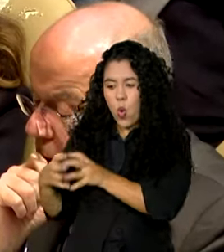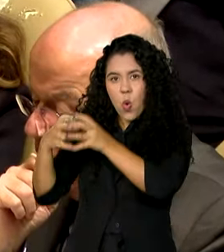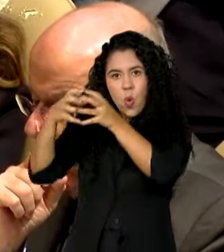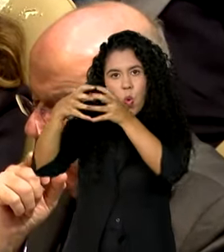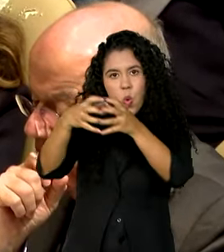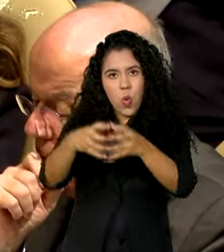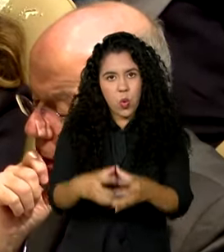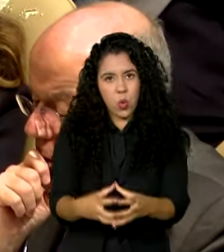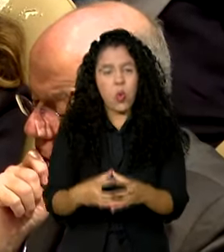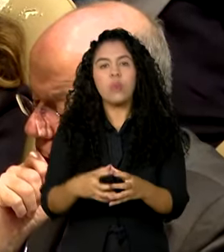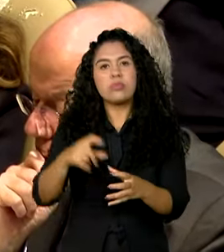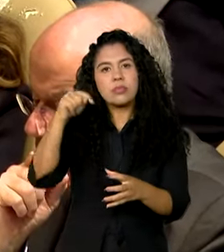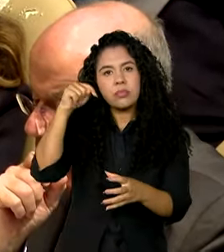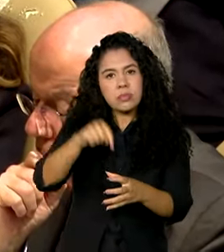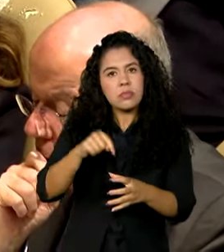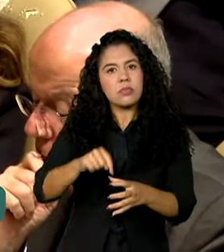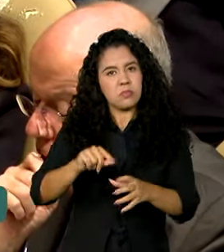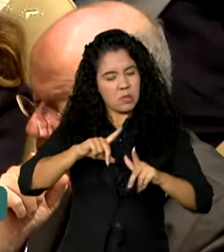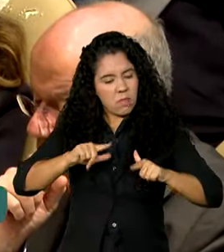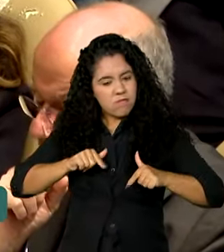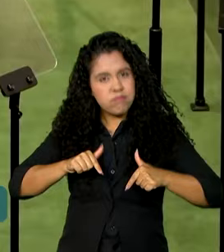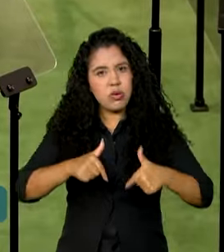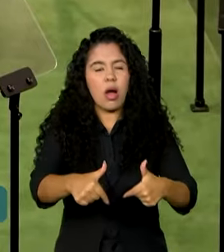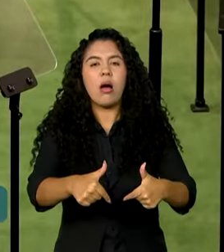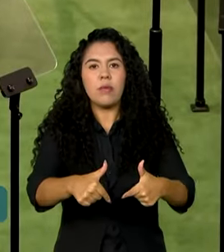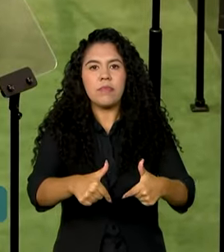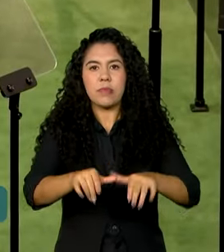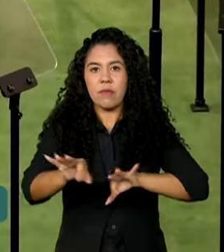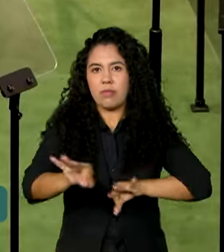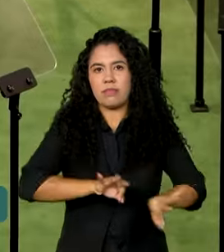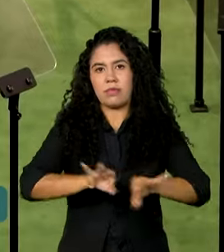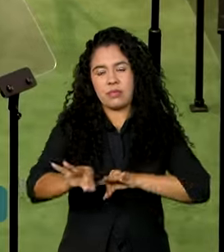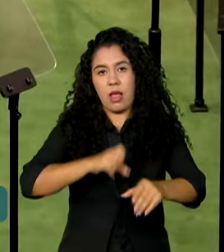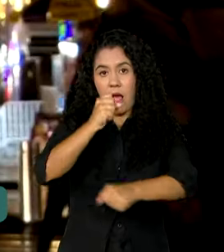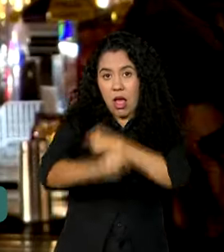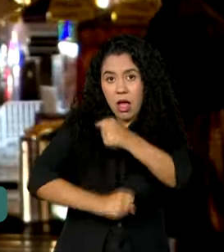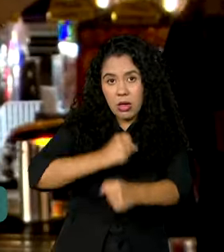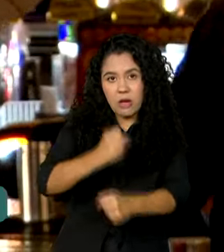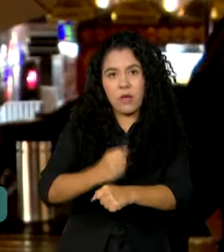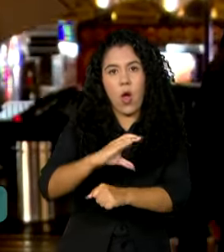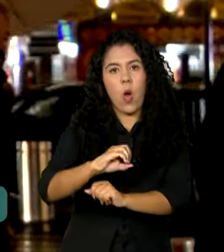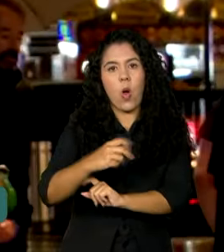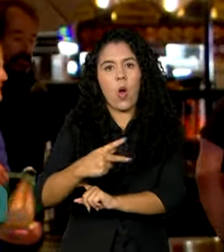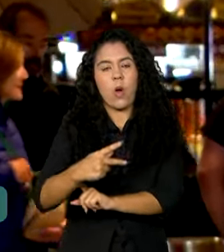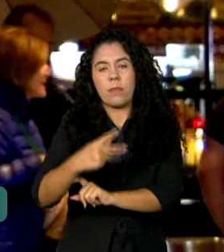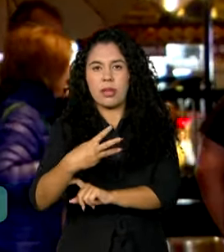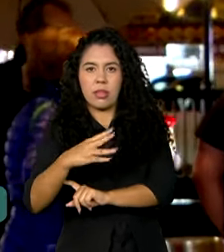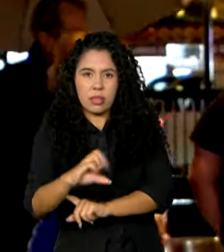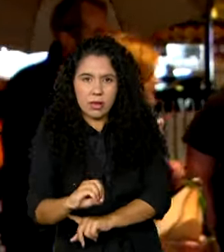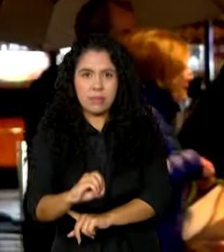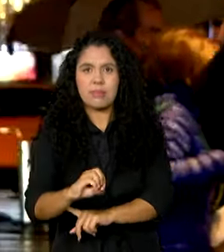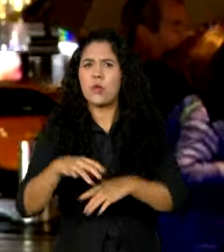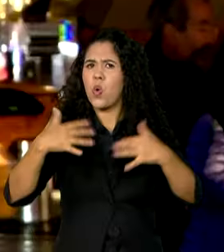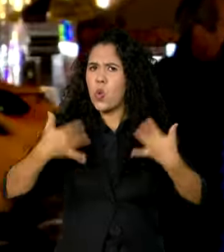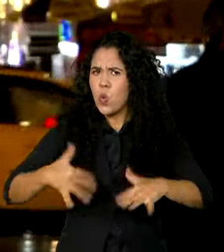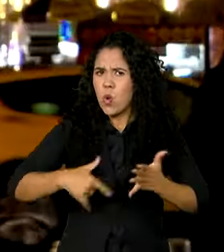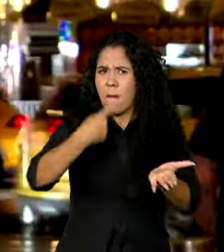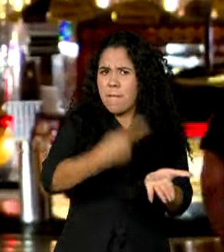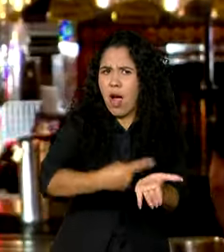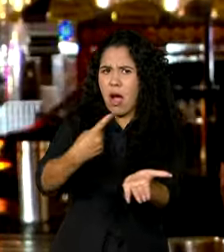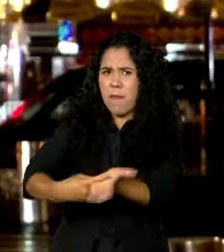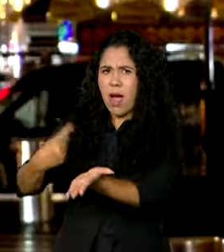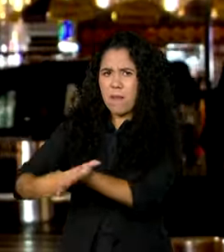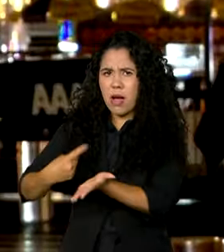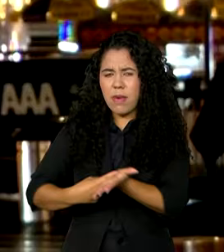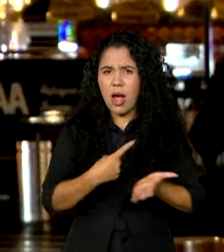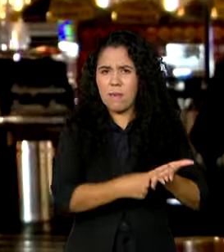força de quem preside o G20 e vai realizar a COP30 no ano que vem. Com a agenda intensa em Nova Iorque, o presidente Lula